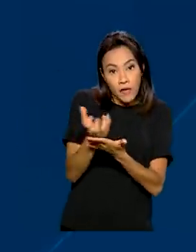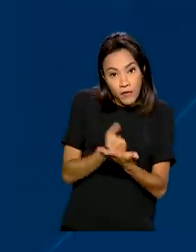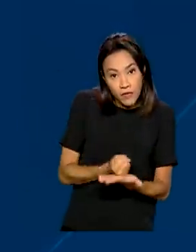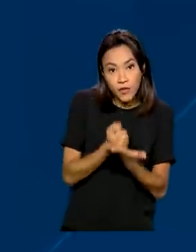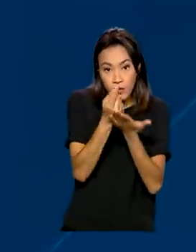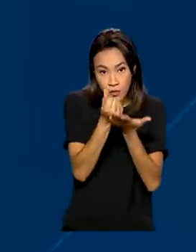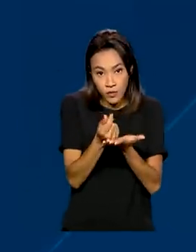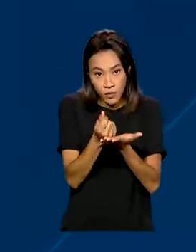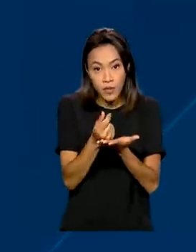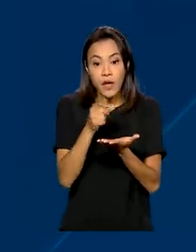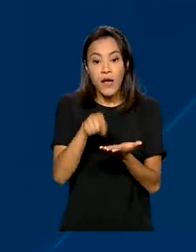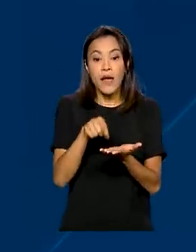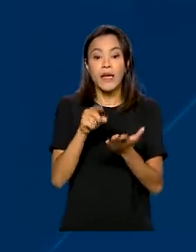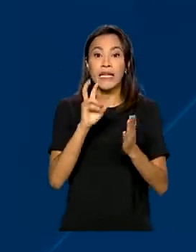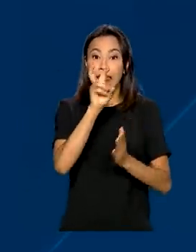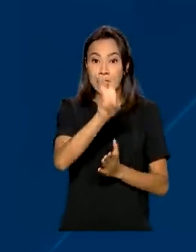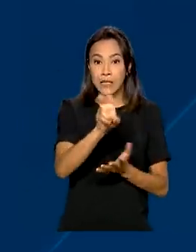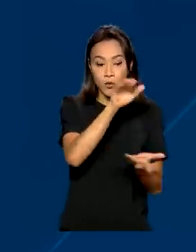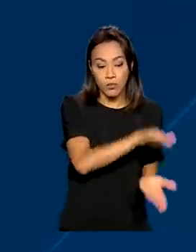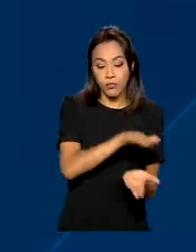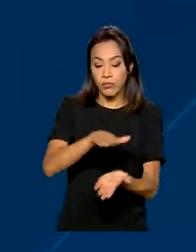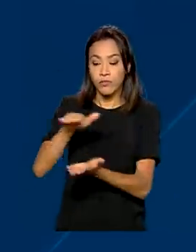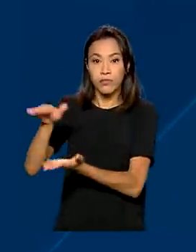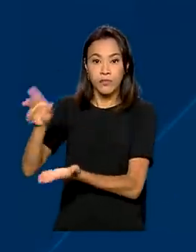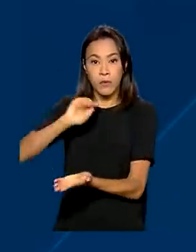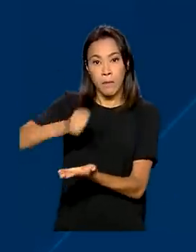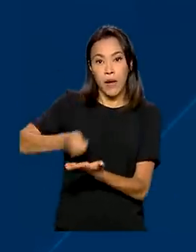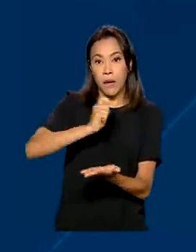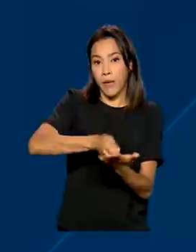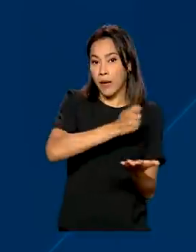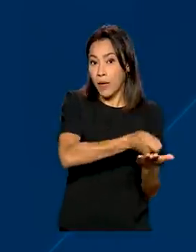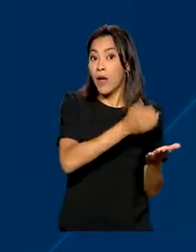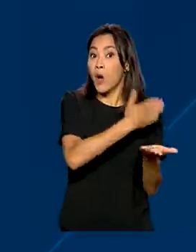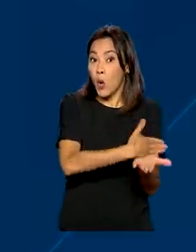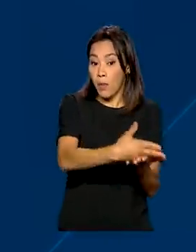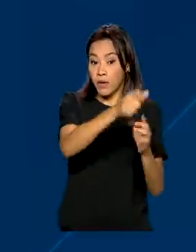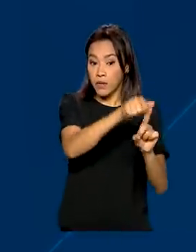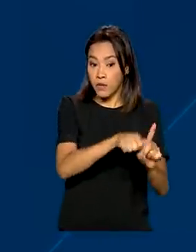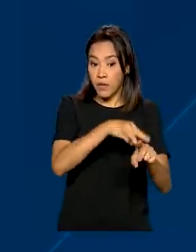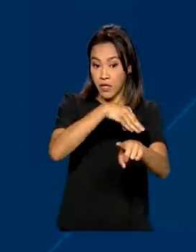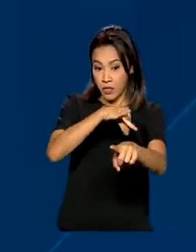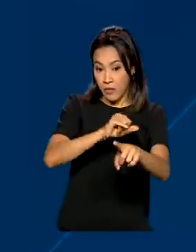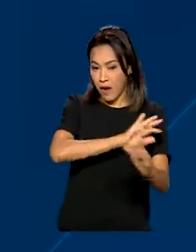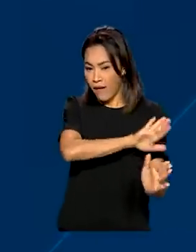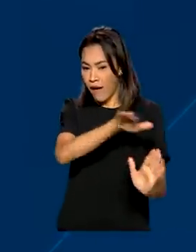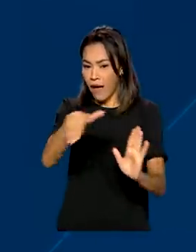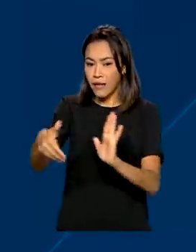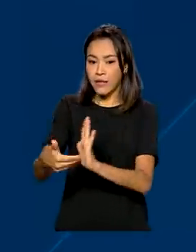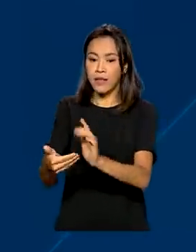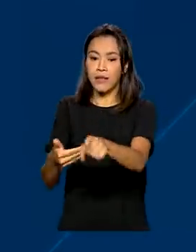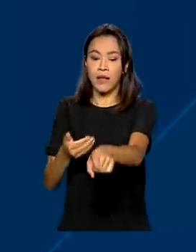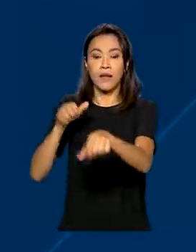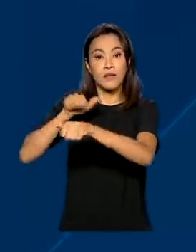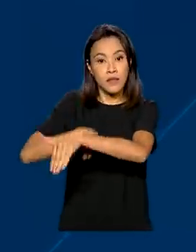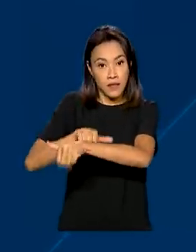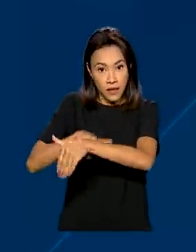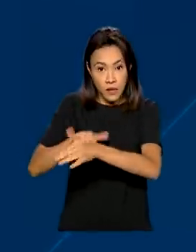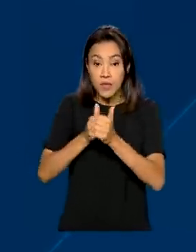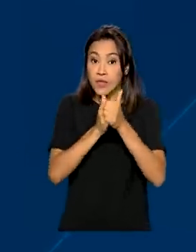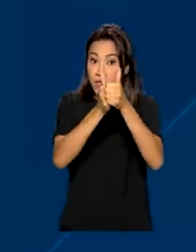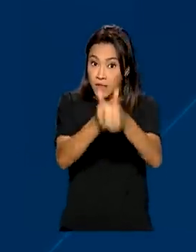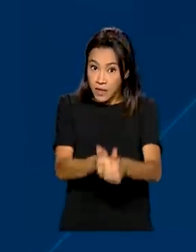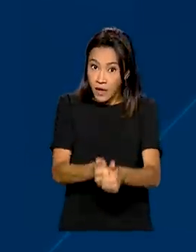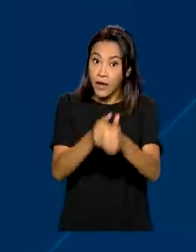efetuada em cinco lotes. O calendário começa em maio e vai até setembro. A ordem de pagamento segue